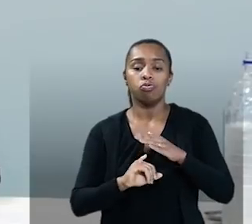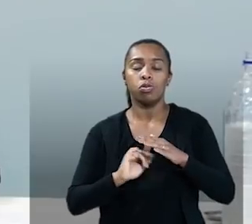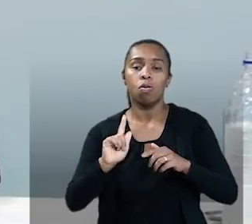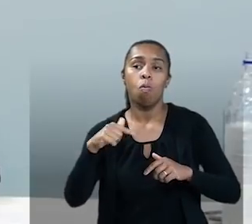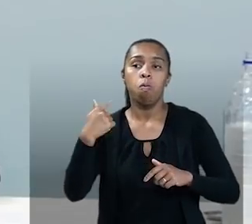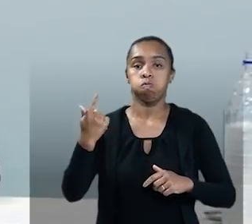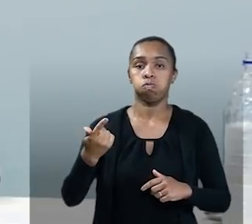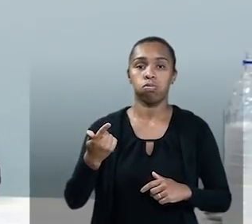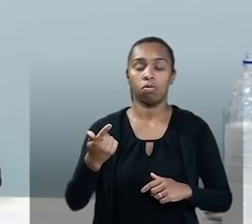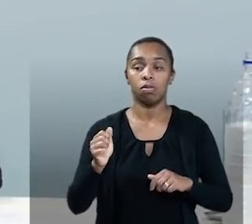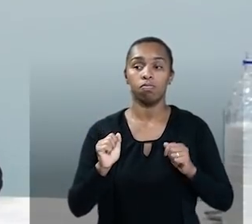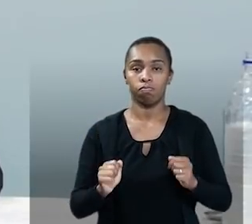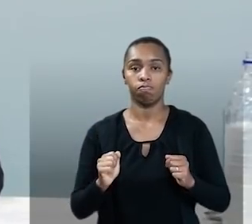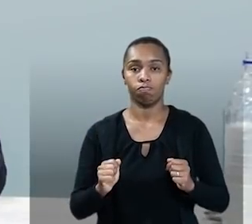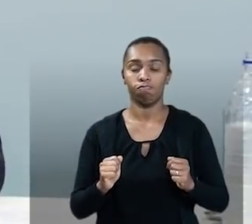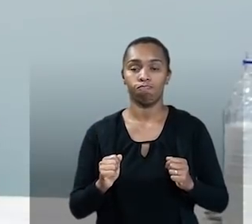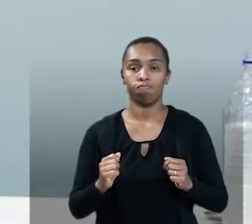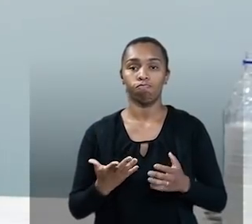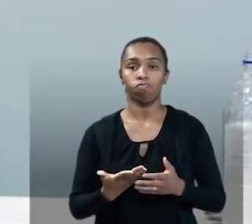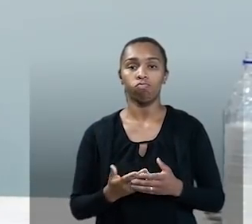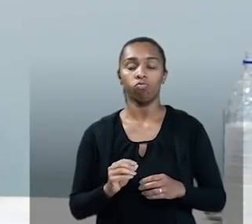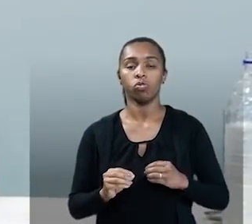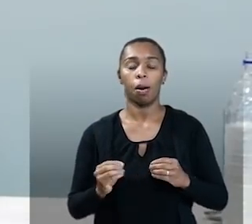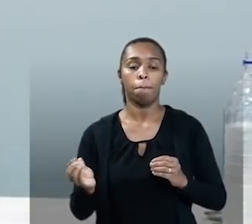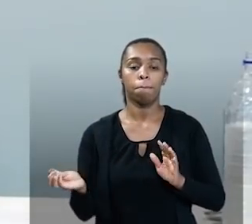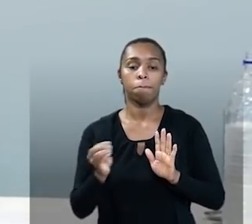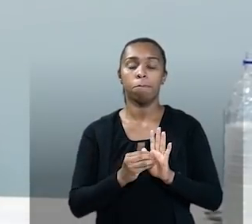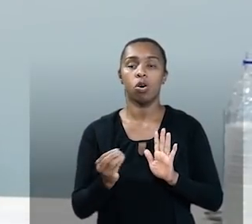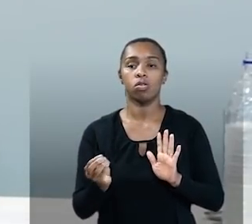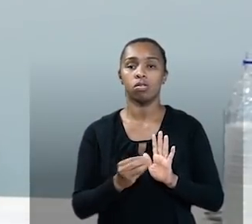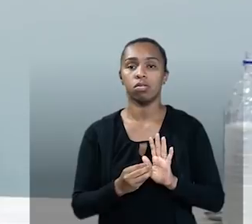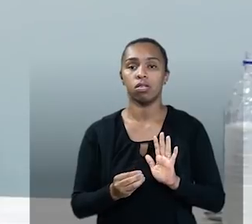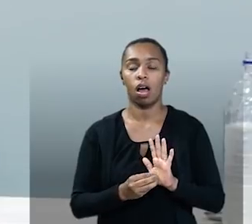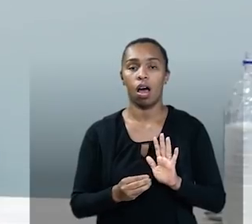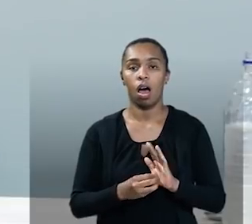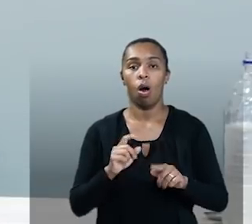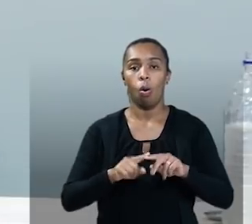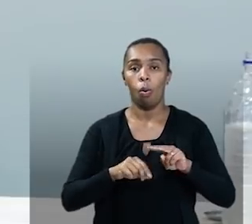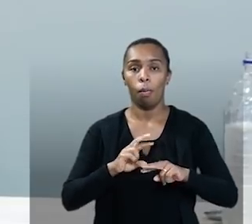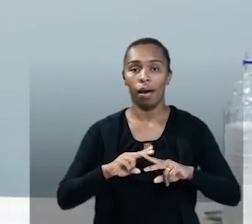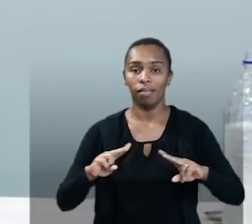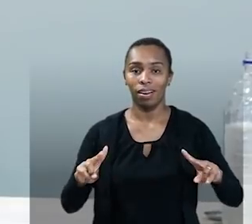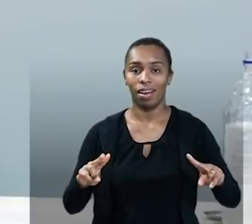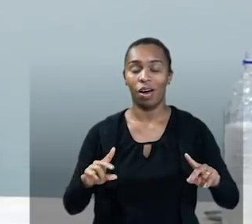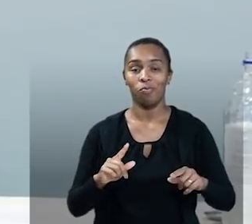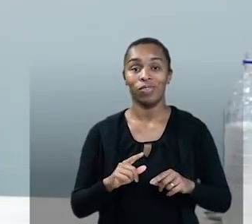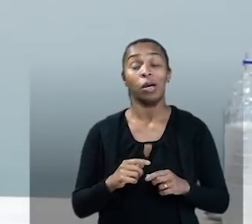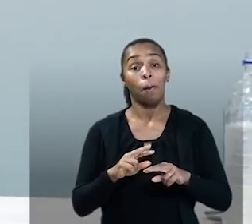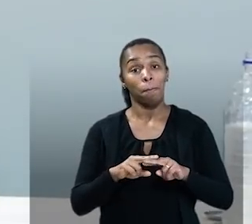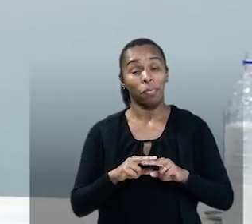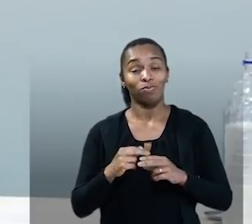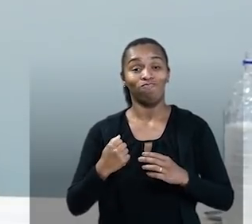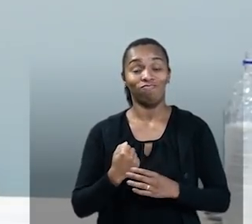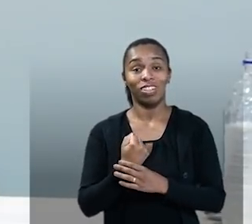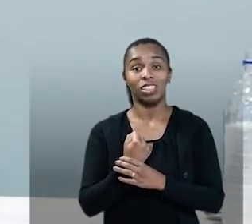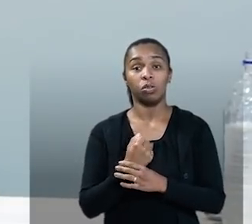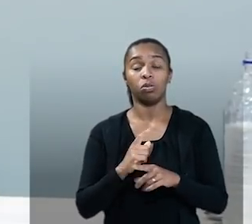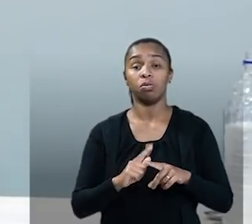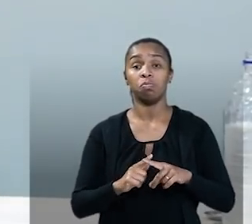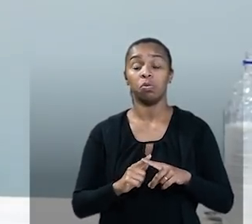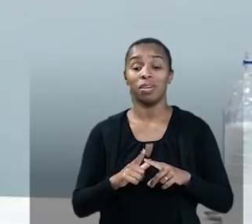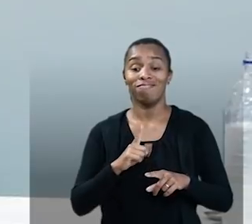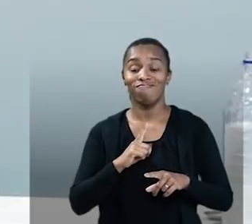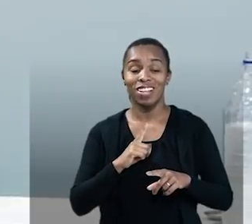que podem postar esse material? Isso nos dá segurança, porque você tem a